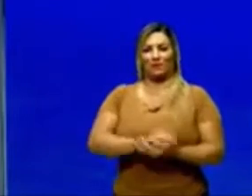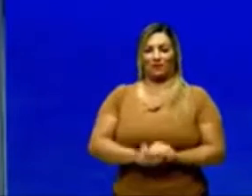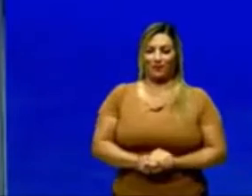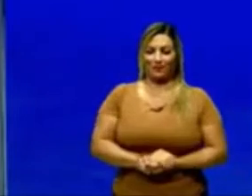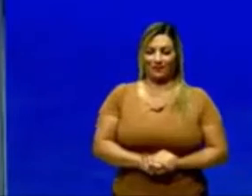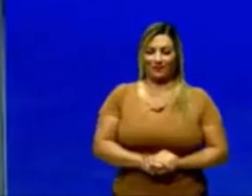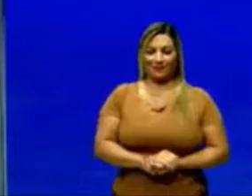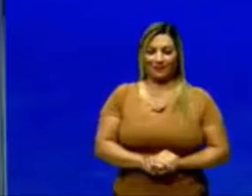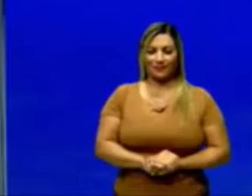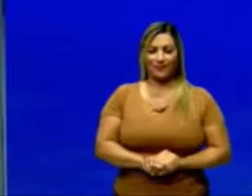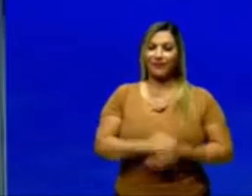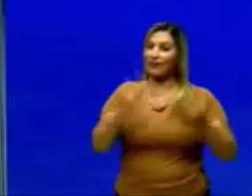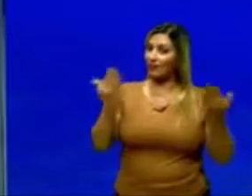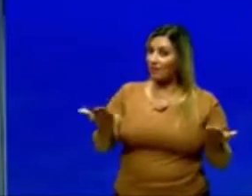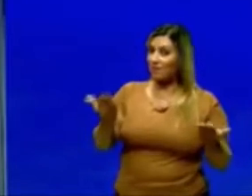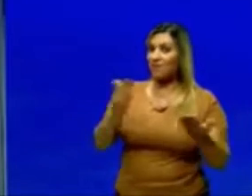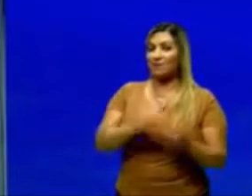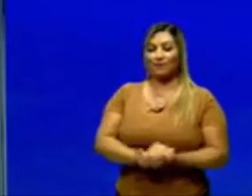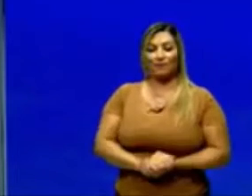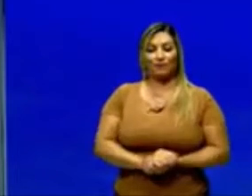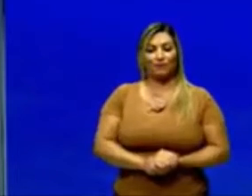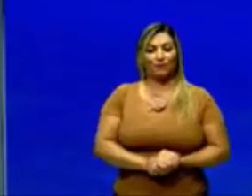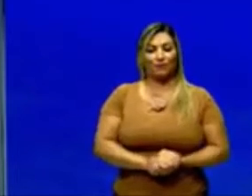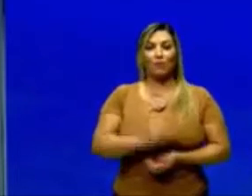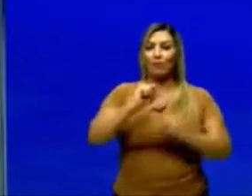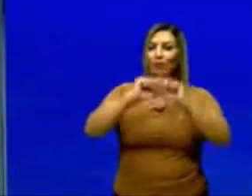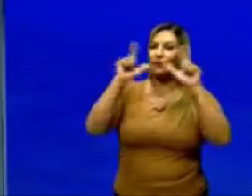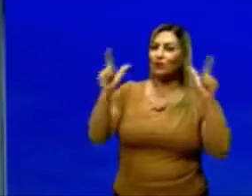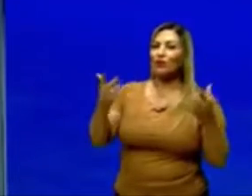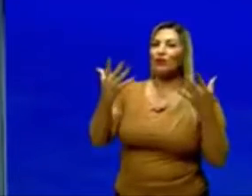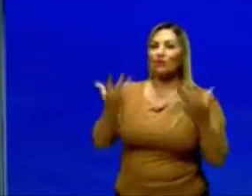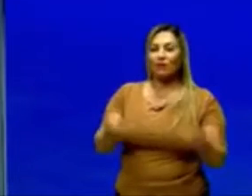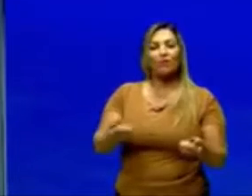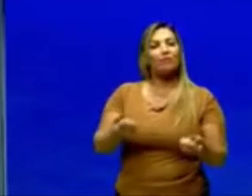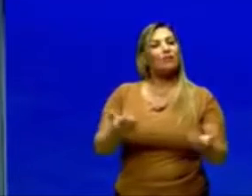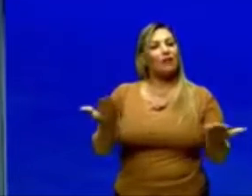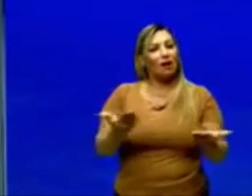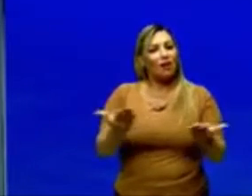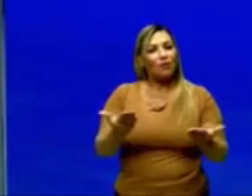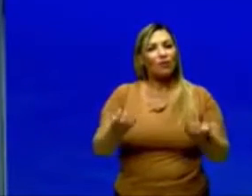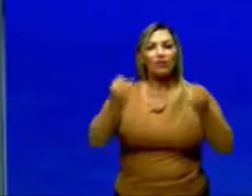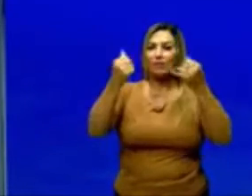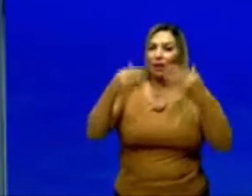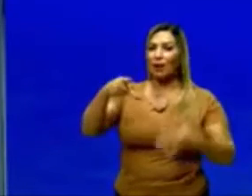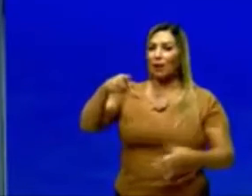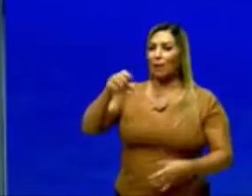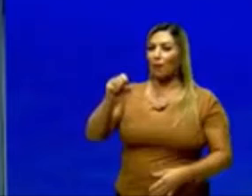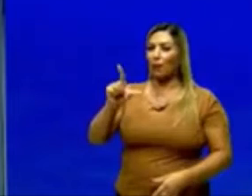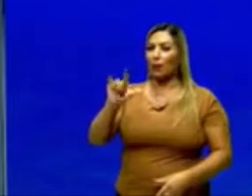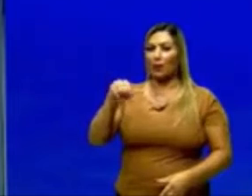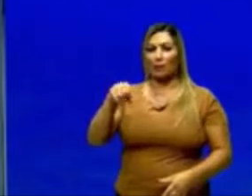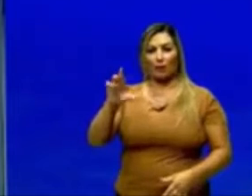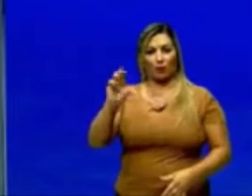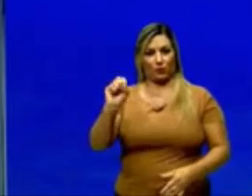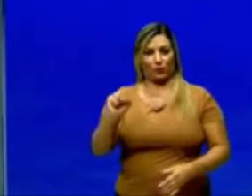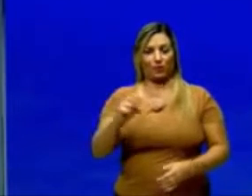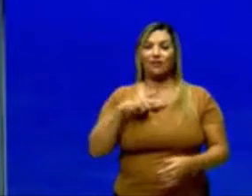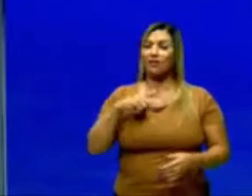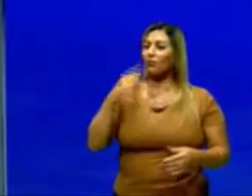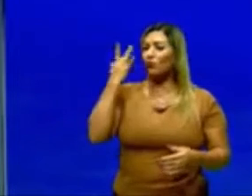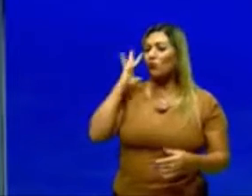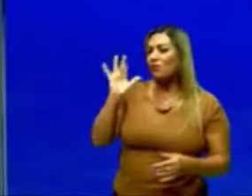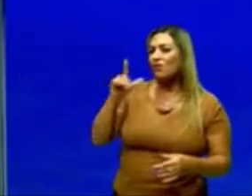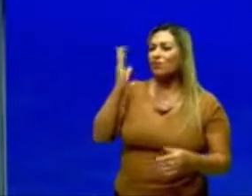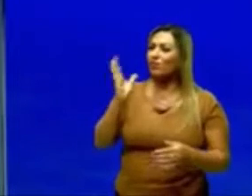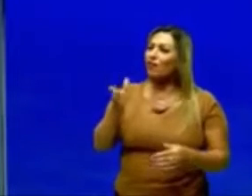Então pessoal, bom dia a todos. Vamos então falar sobre polímeros. Não sei se vocês já ouviram falar